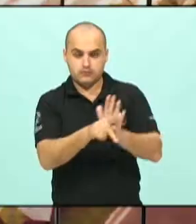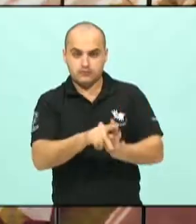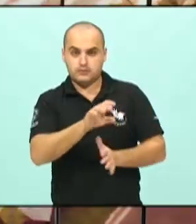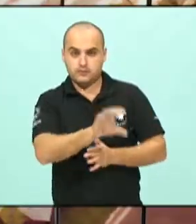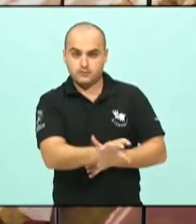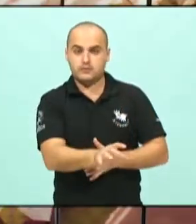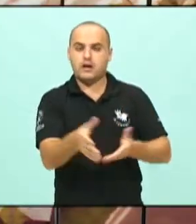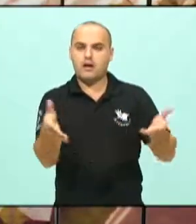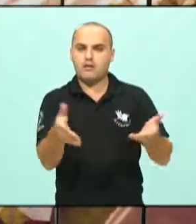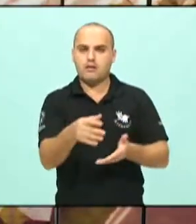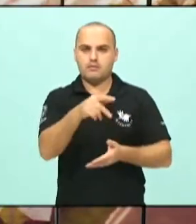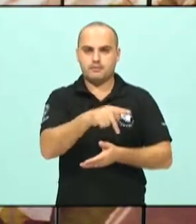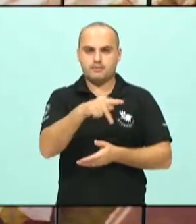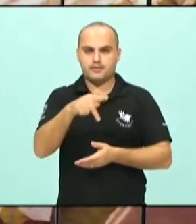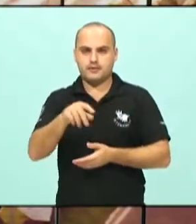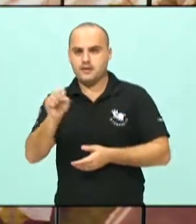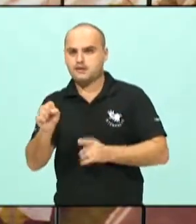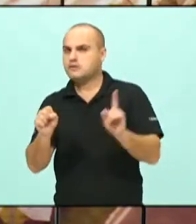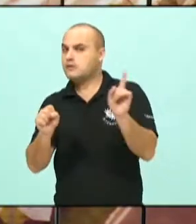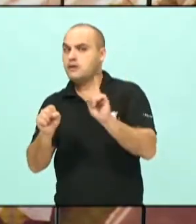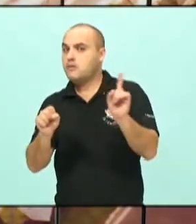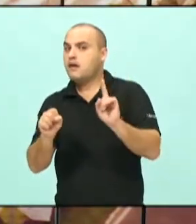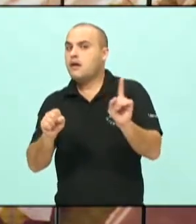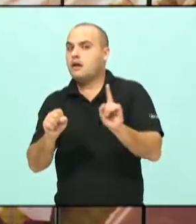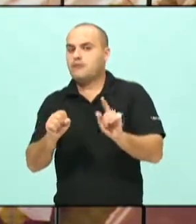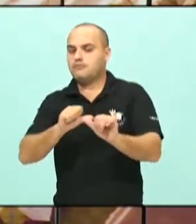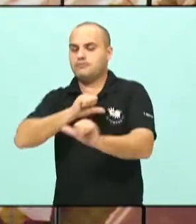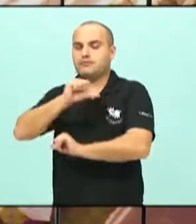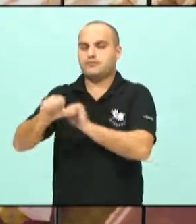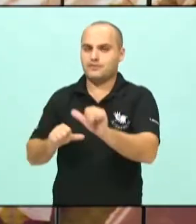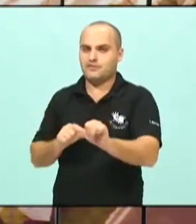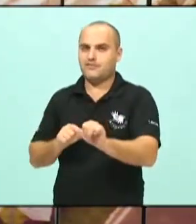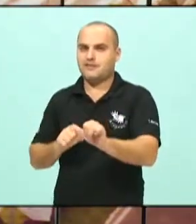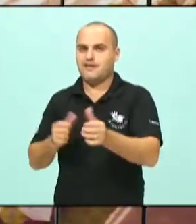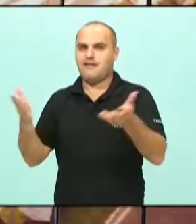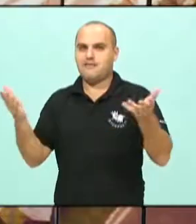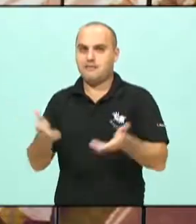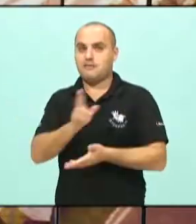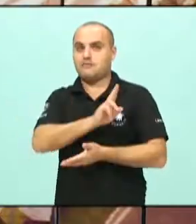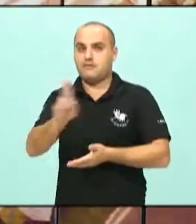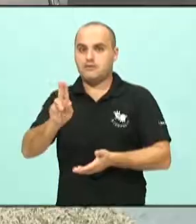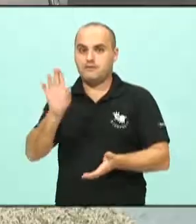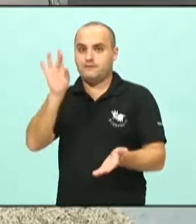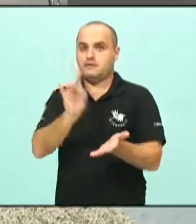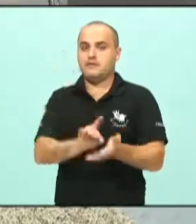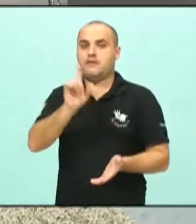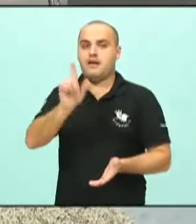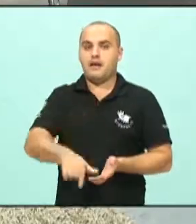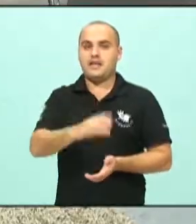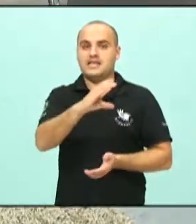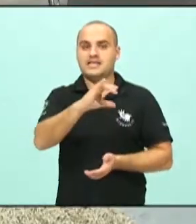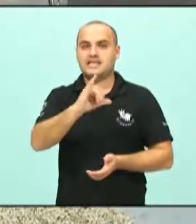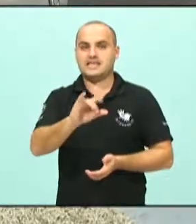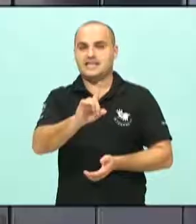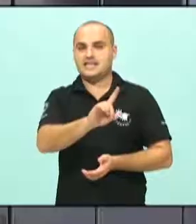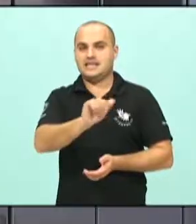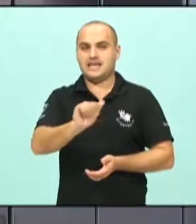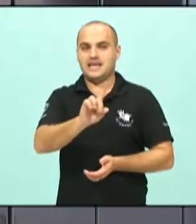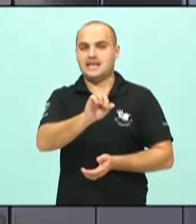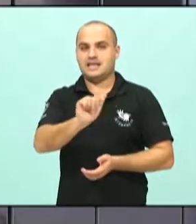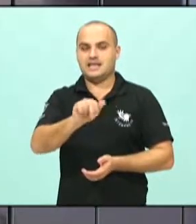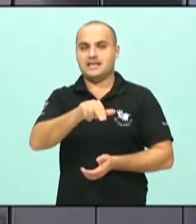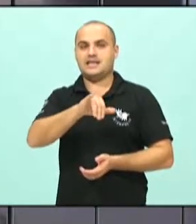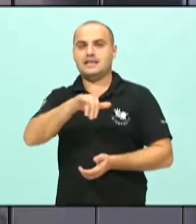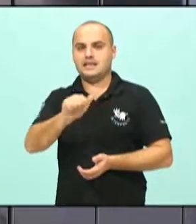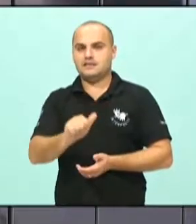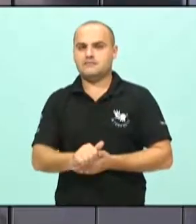hoje, PPS não é mais PPS, é cidadania. O Carlos Antônio, eu só quero te acrescentar também que é o seguinte,